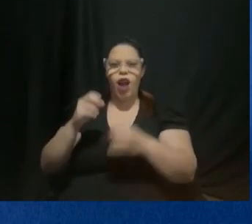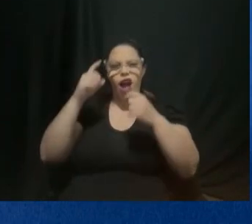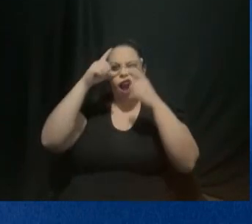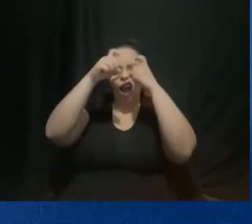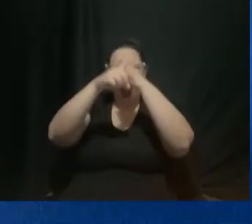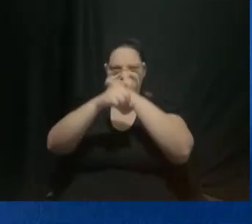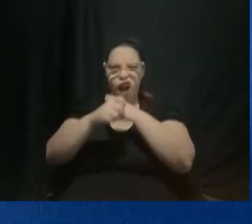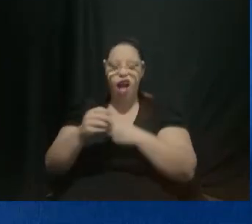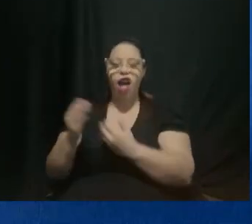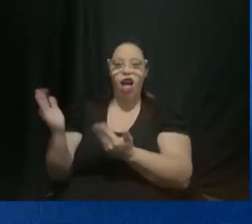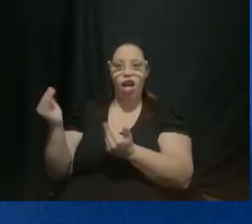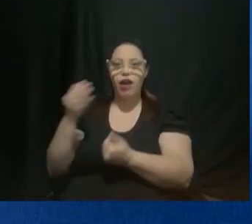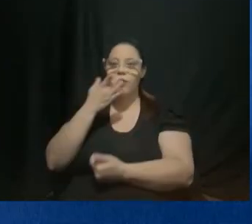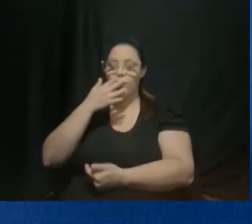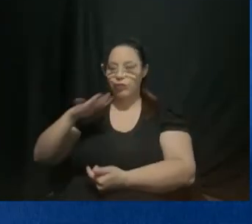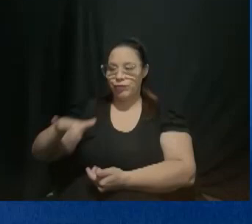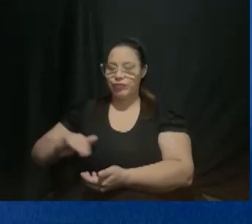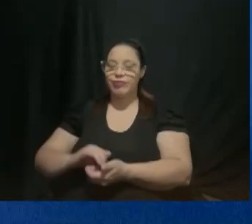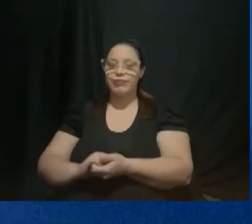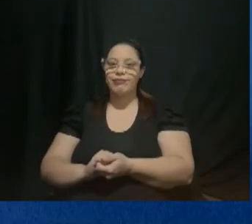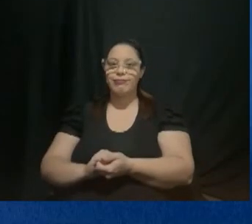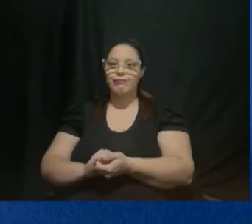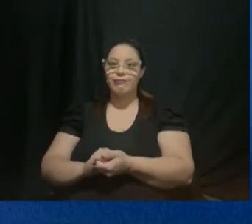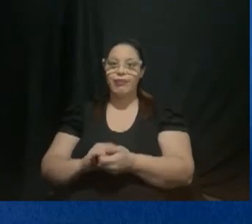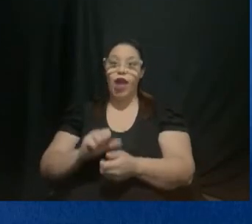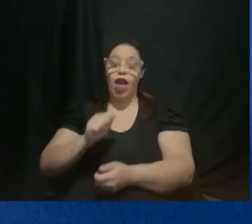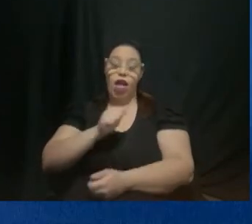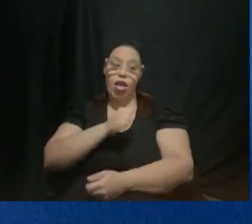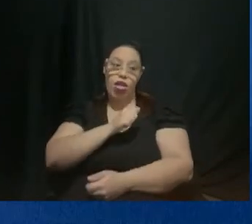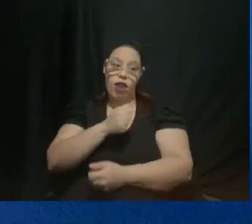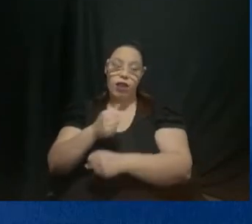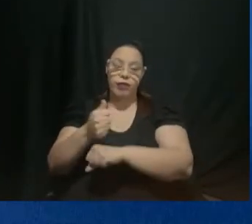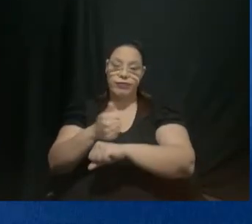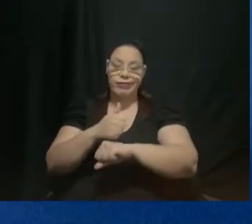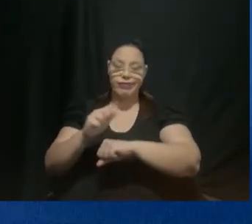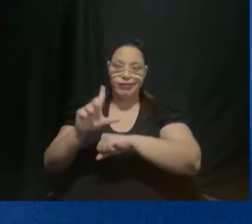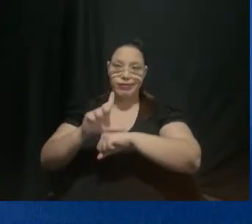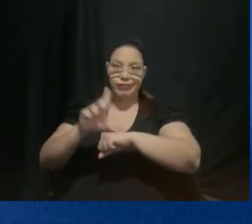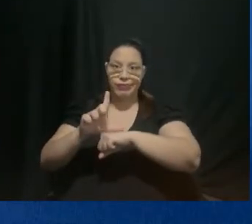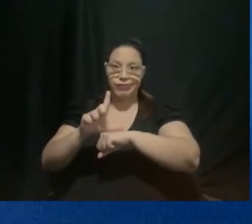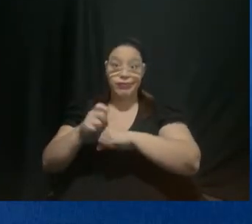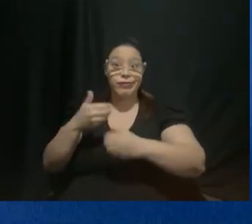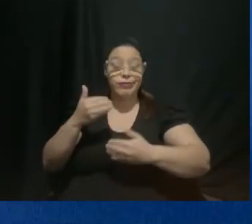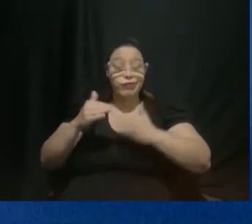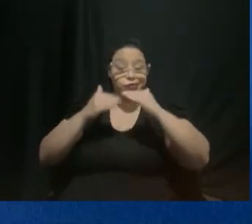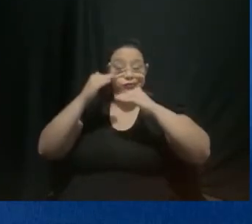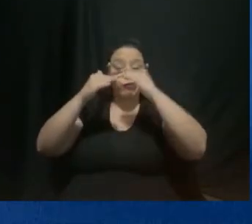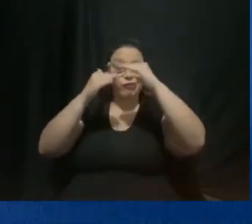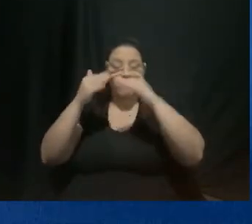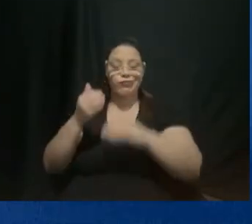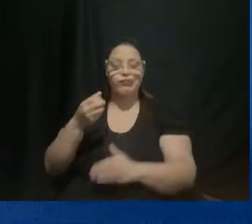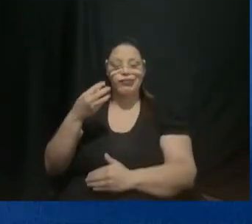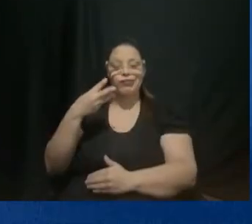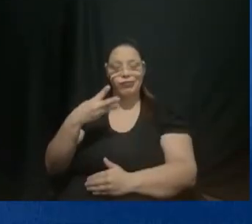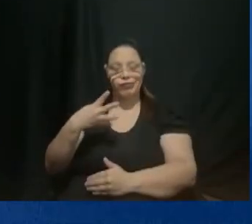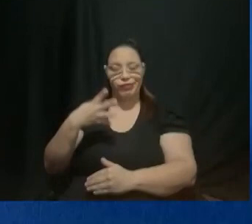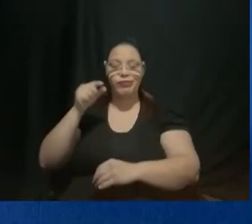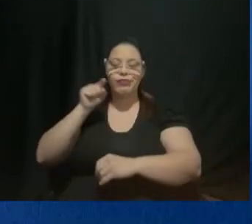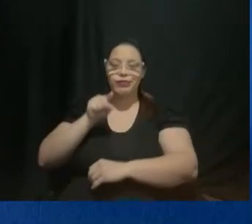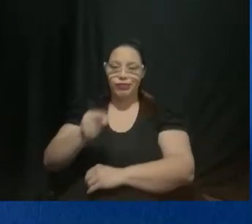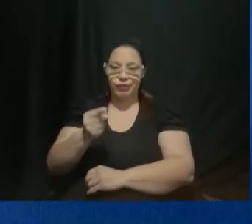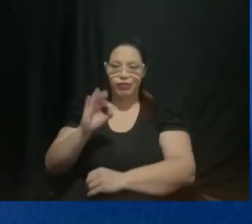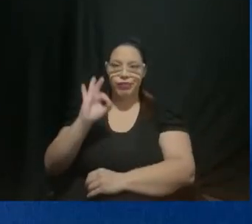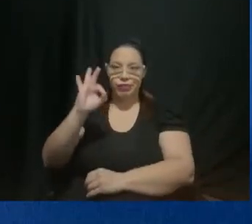Associação Comercial Industrial de Campinas projeta crescimento de quase 4% nas vendas